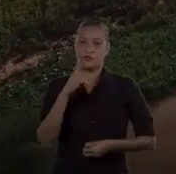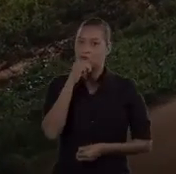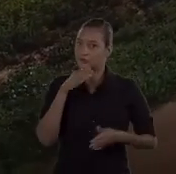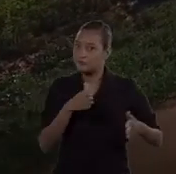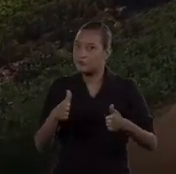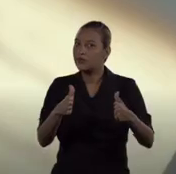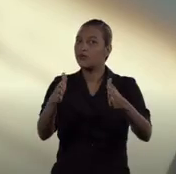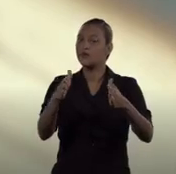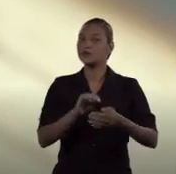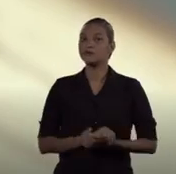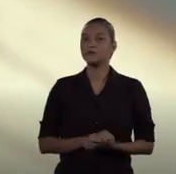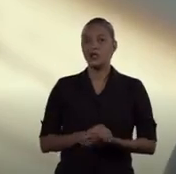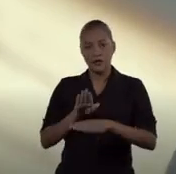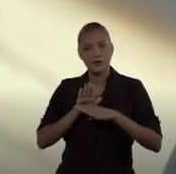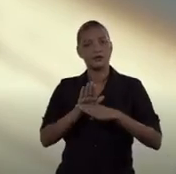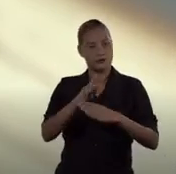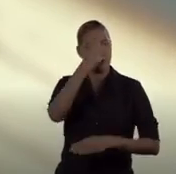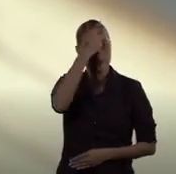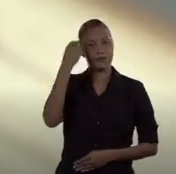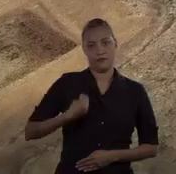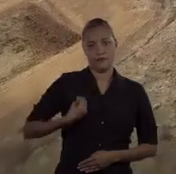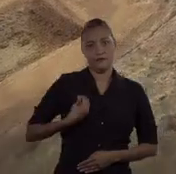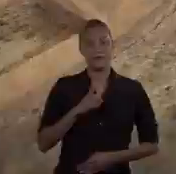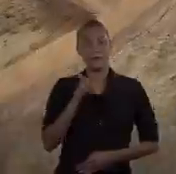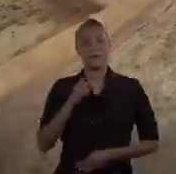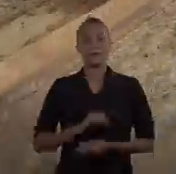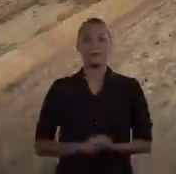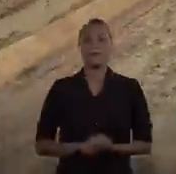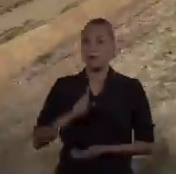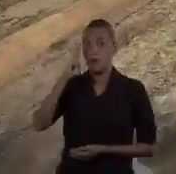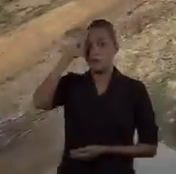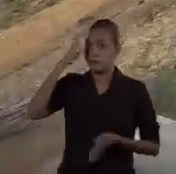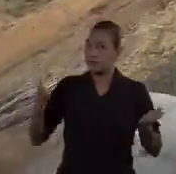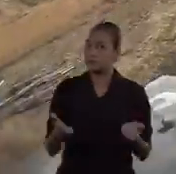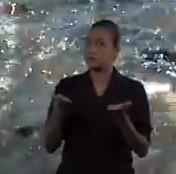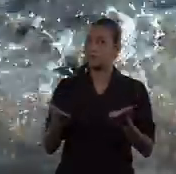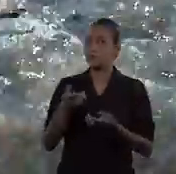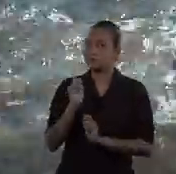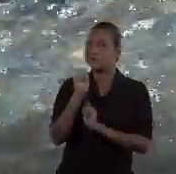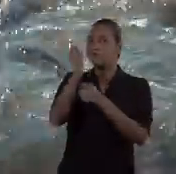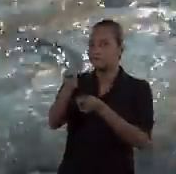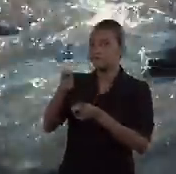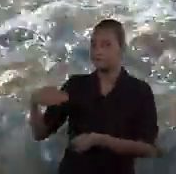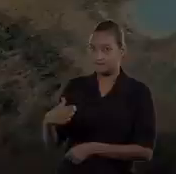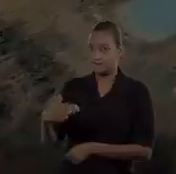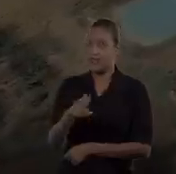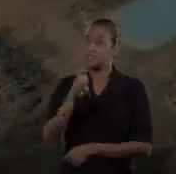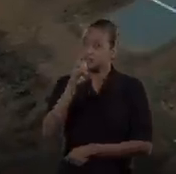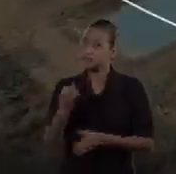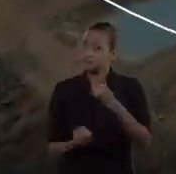suas caras e encontrar soluções para quem vive nelas. Uma das vocações que o Mar estimulou foi a psicultura.